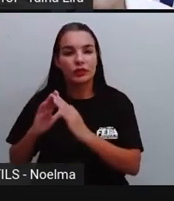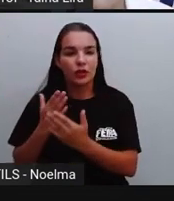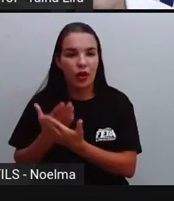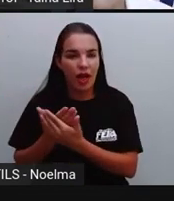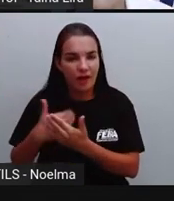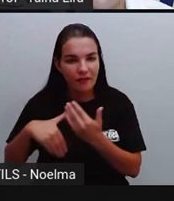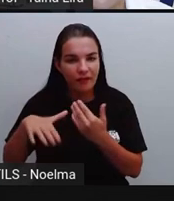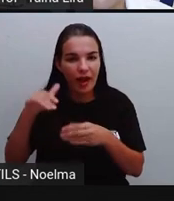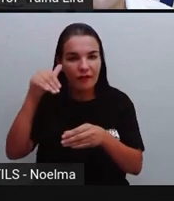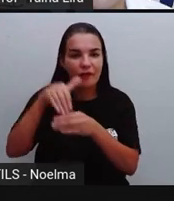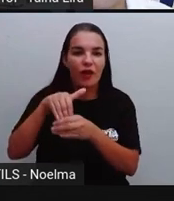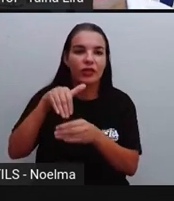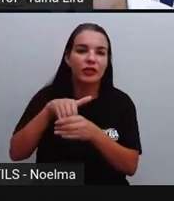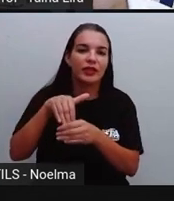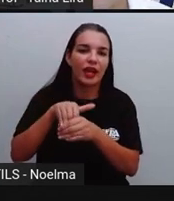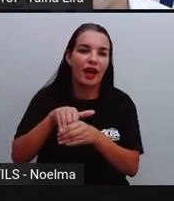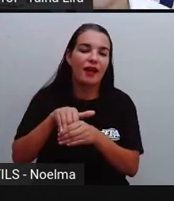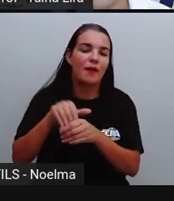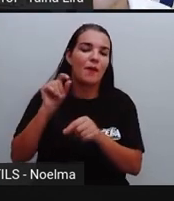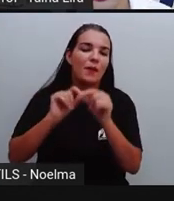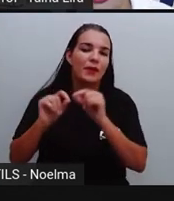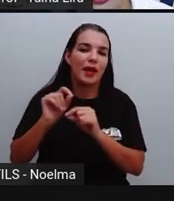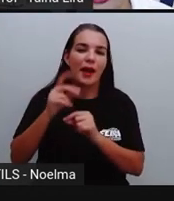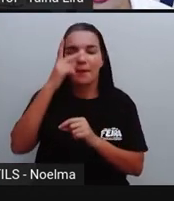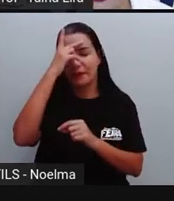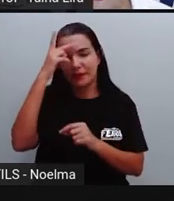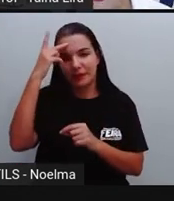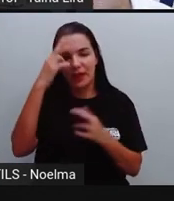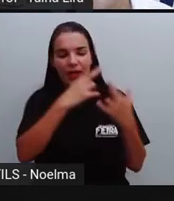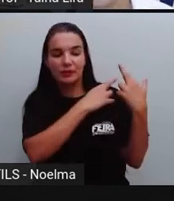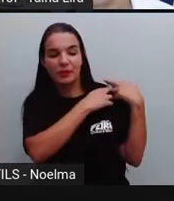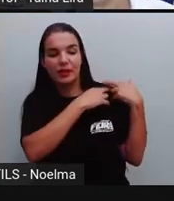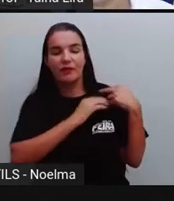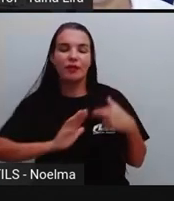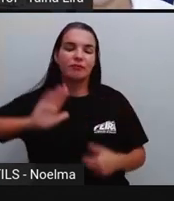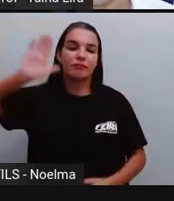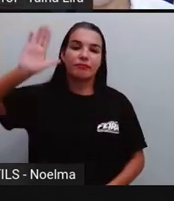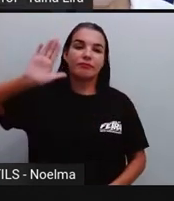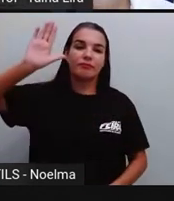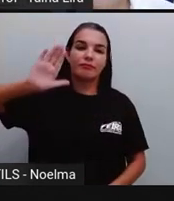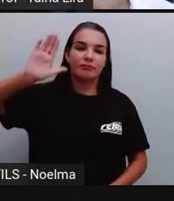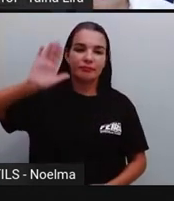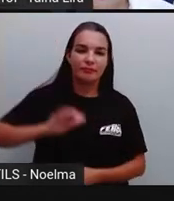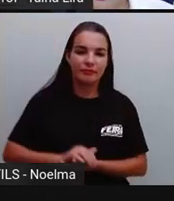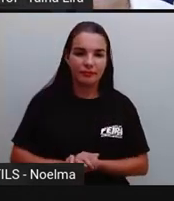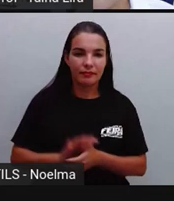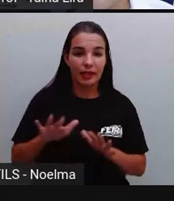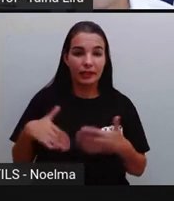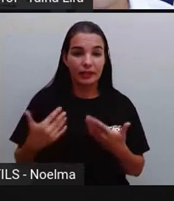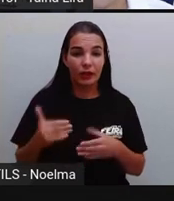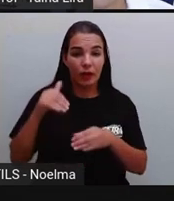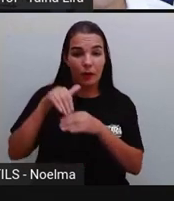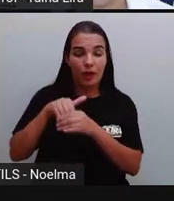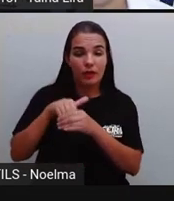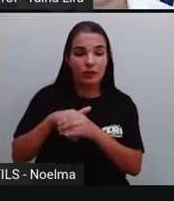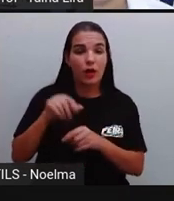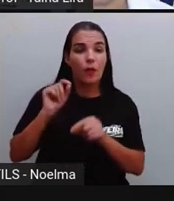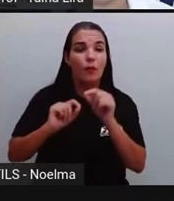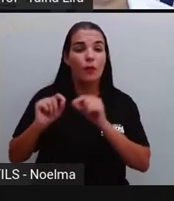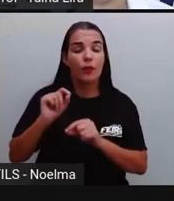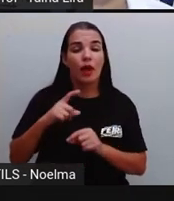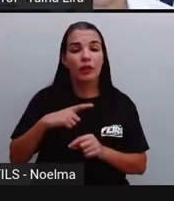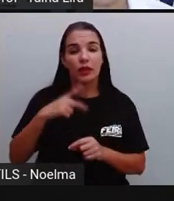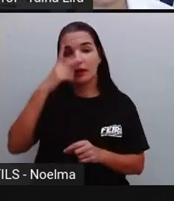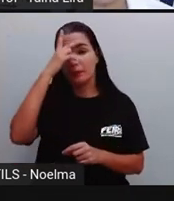na chapa ou no candidato, tá? E essa eleição é uma eleição onde